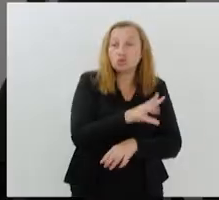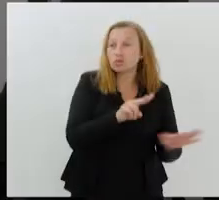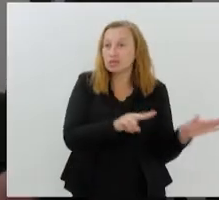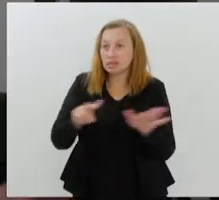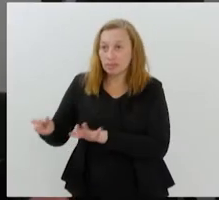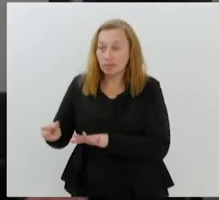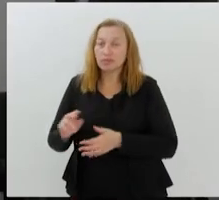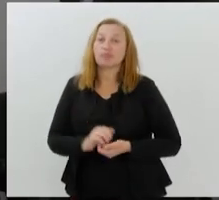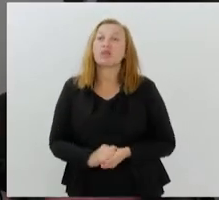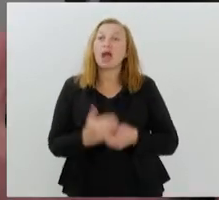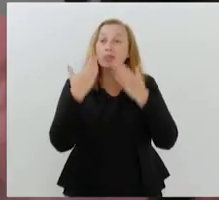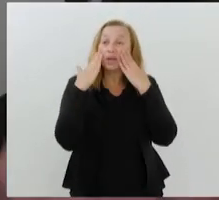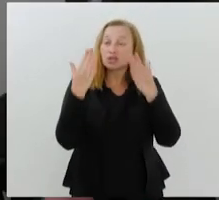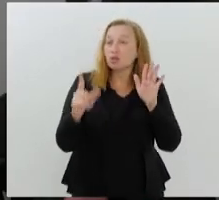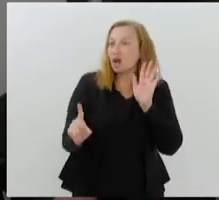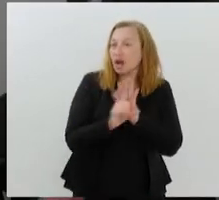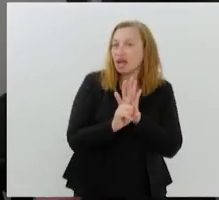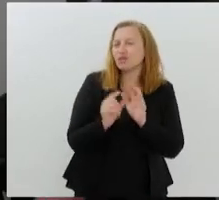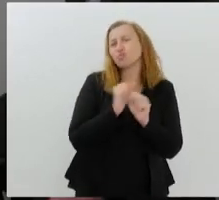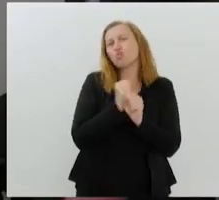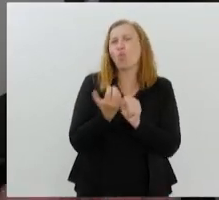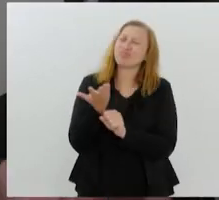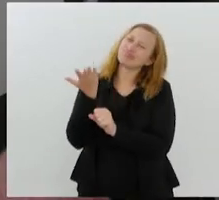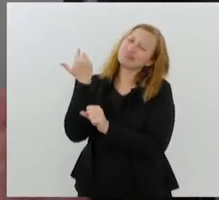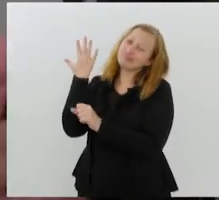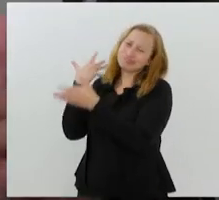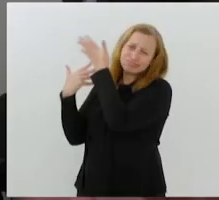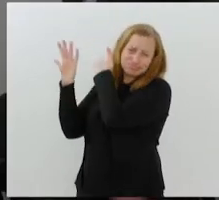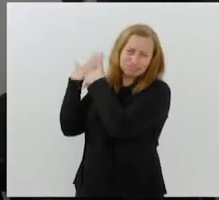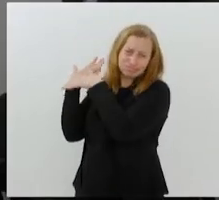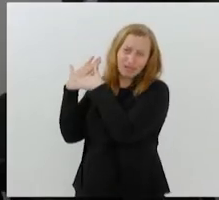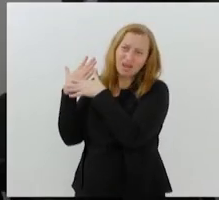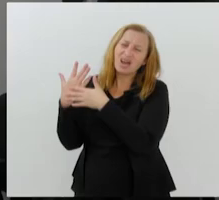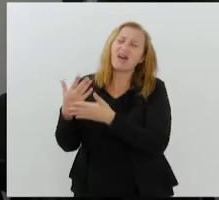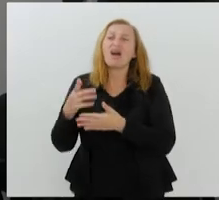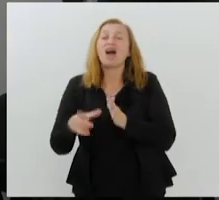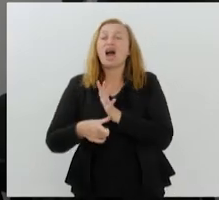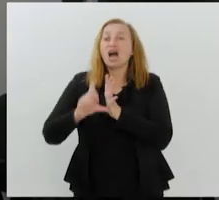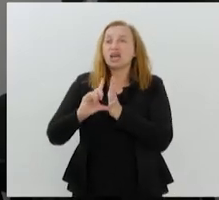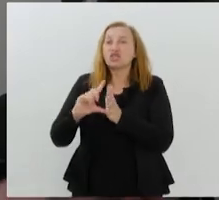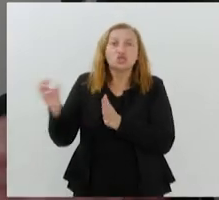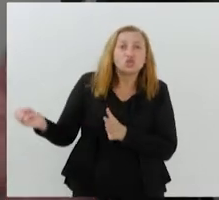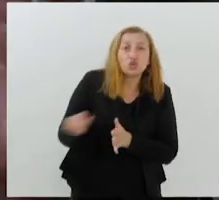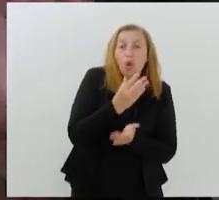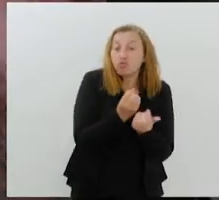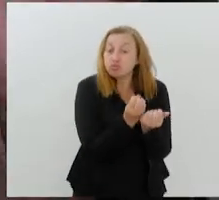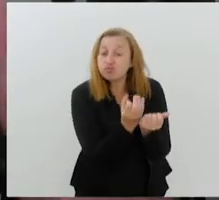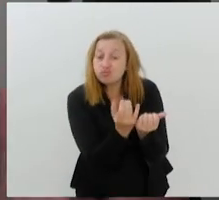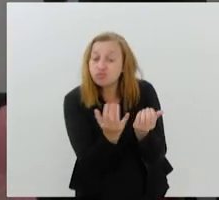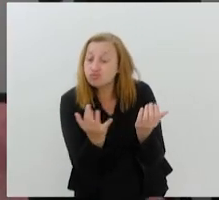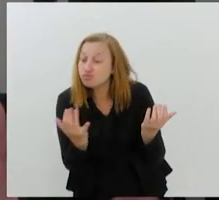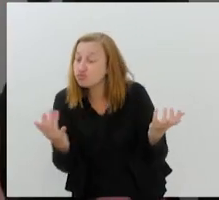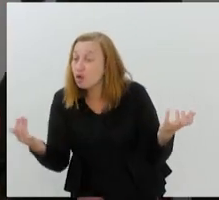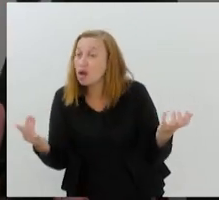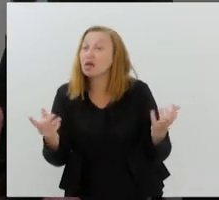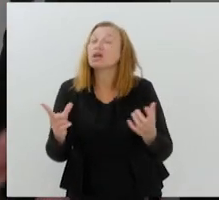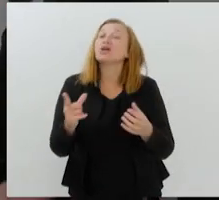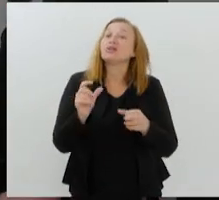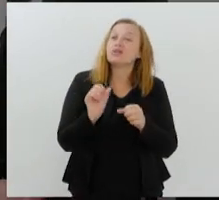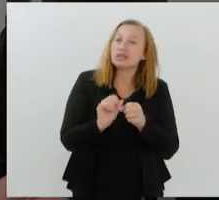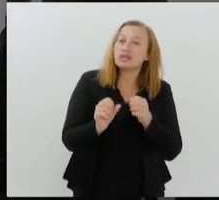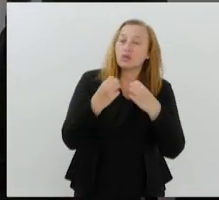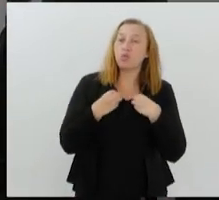A apresentou a lei ainda no ano passado, antes dessa nova onda de incêndios. Fizemos uma grande audiência